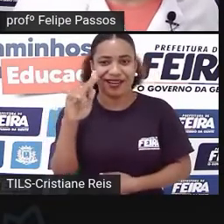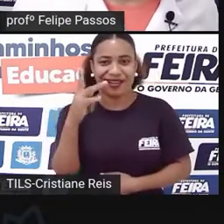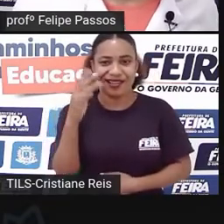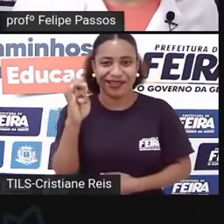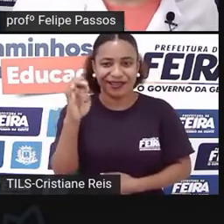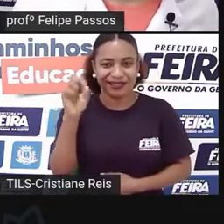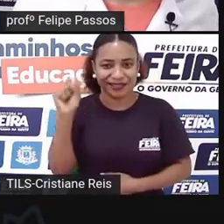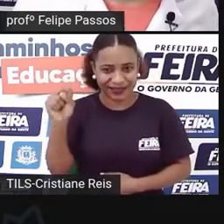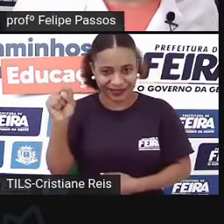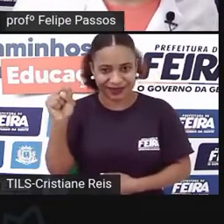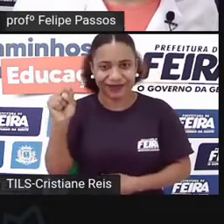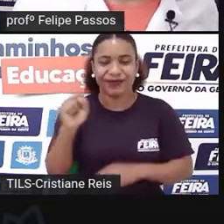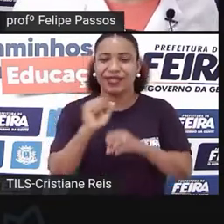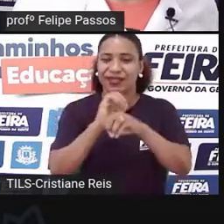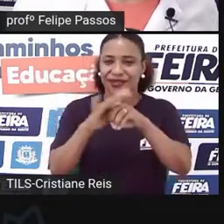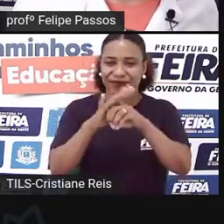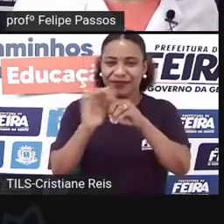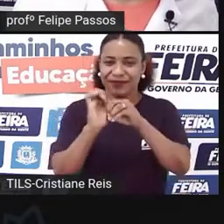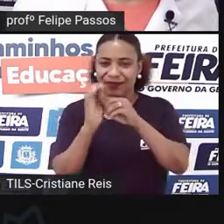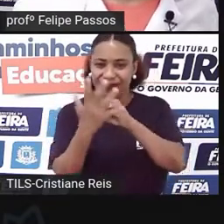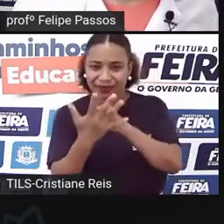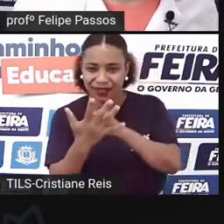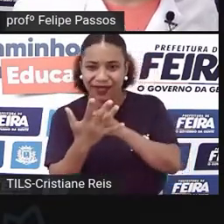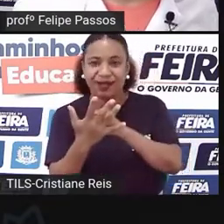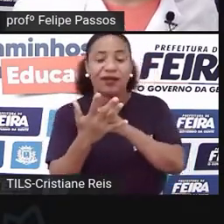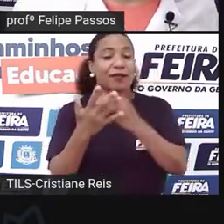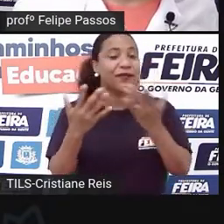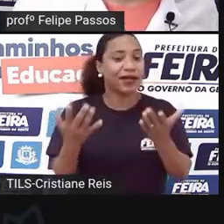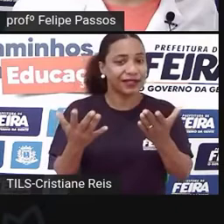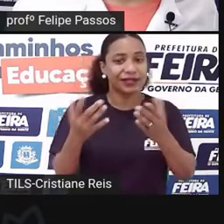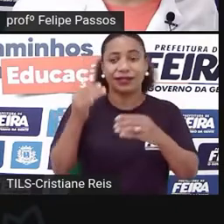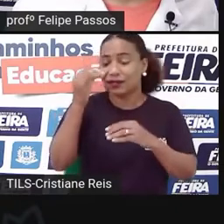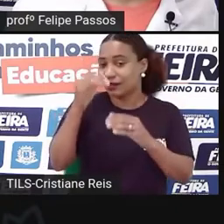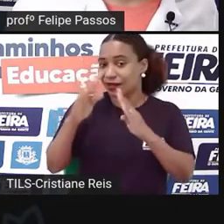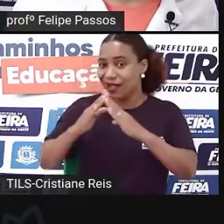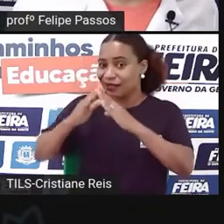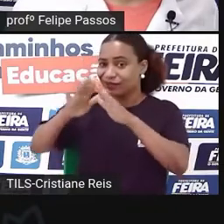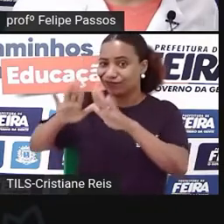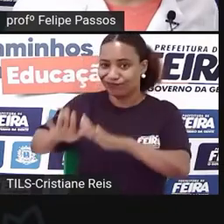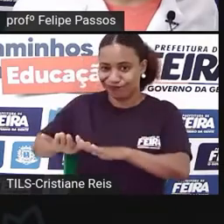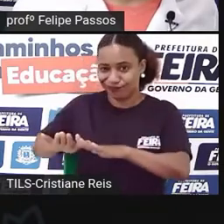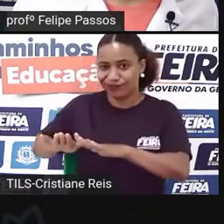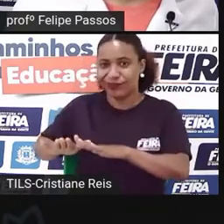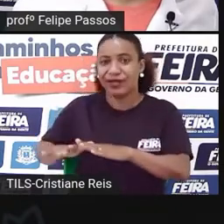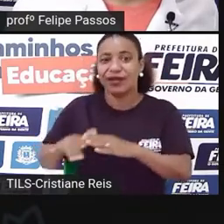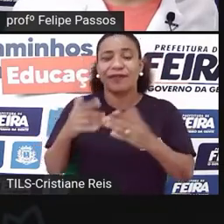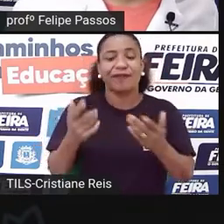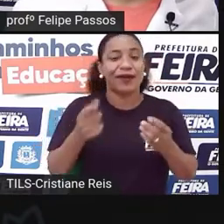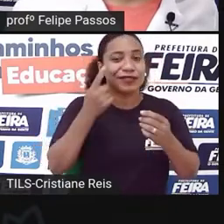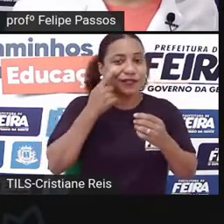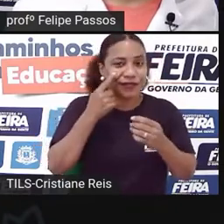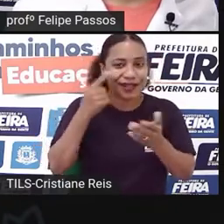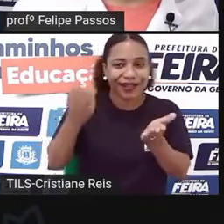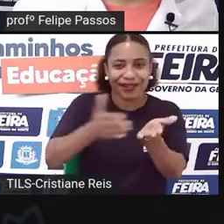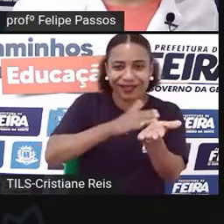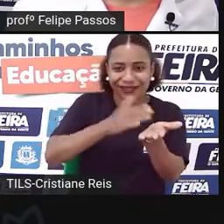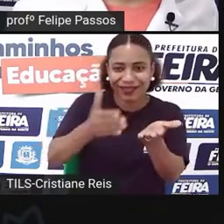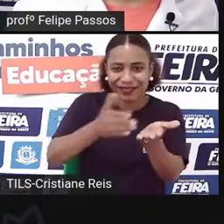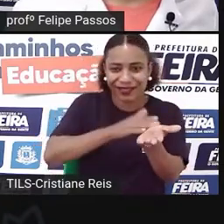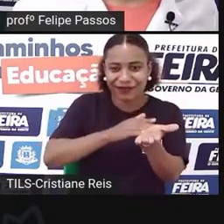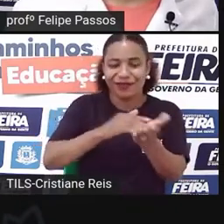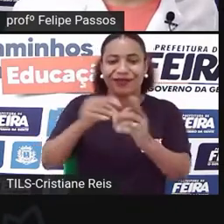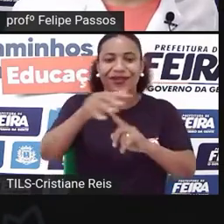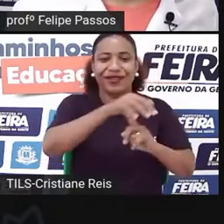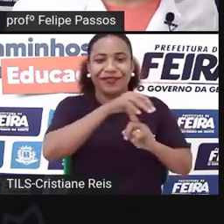às vezes, com a pandemia ele saiu mais, mas no mercado de artes tem alguns livros que você consegue pegar e ver a feira antiga. Nossa cidade é